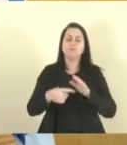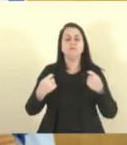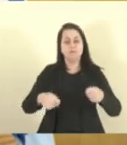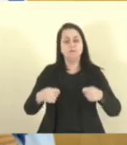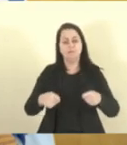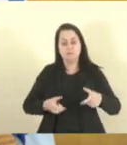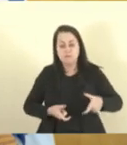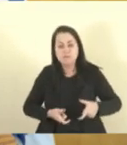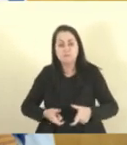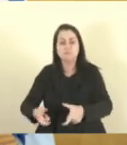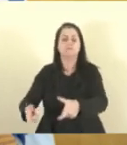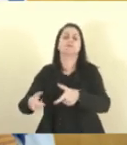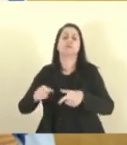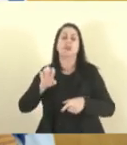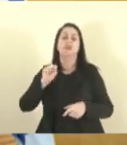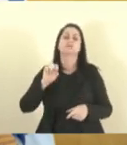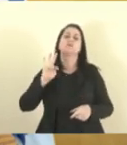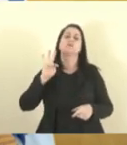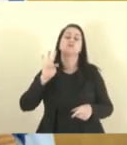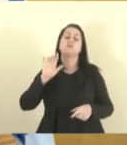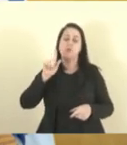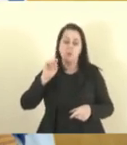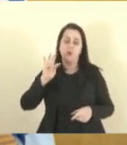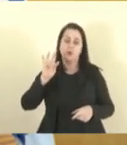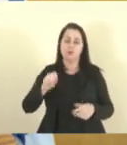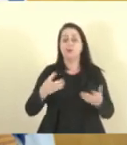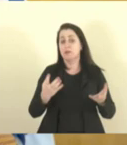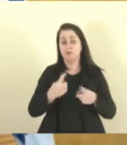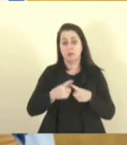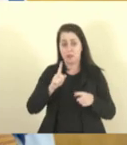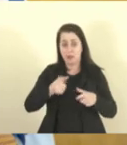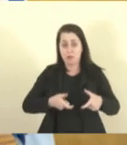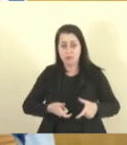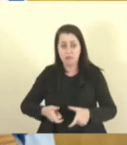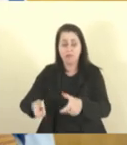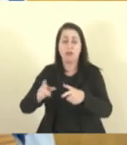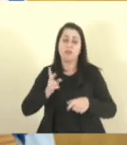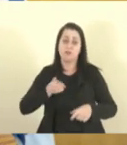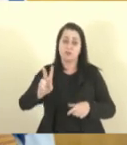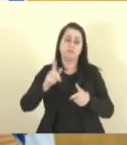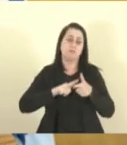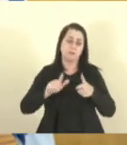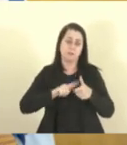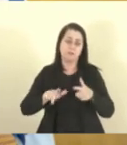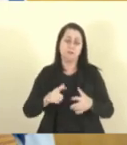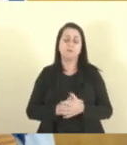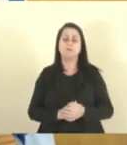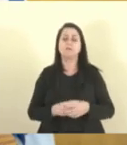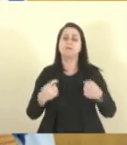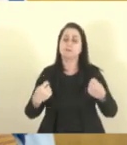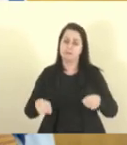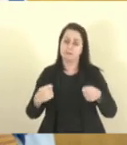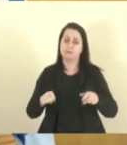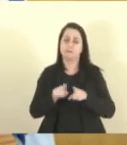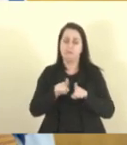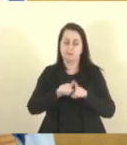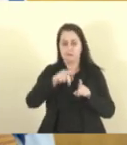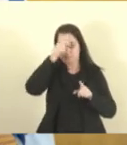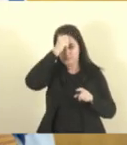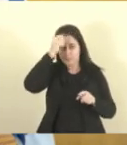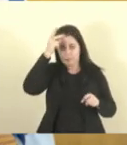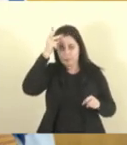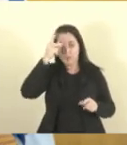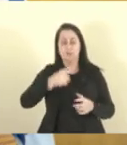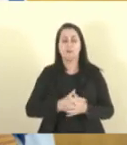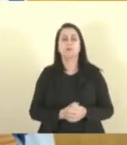a rede de esgoto, porque se não ligar, o problema vai continuar. Então é necessário também que os prefeitos